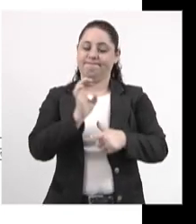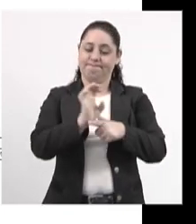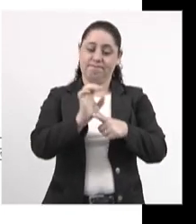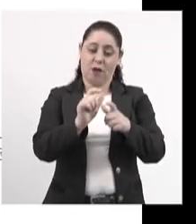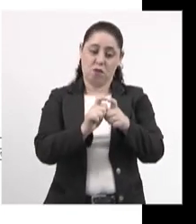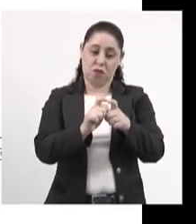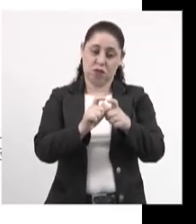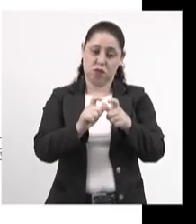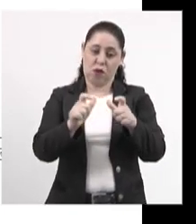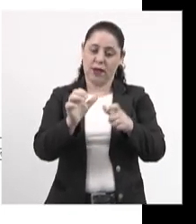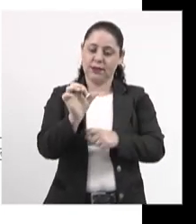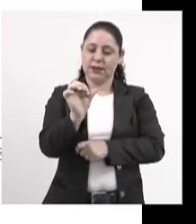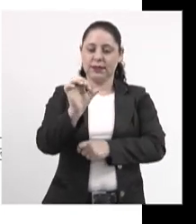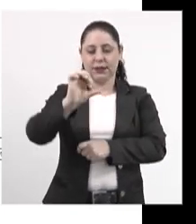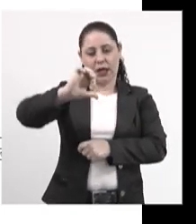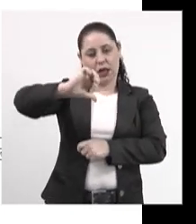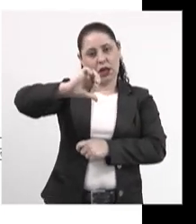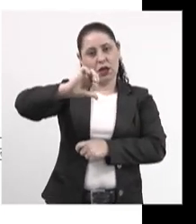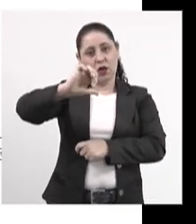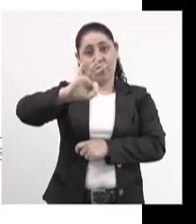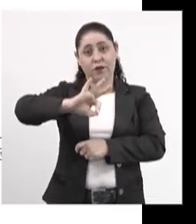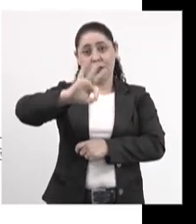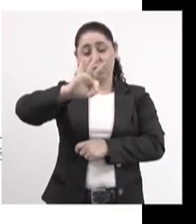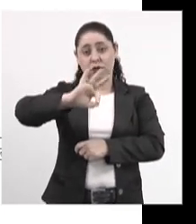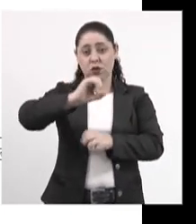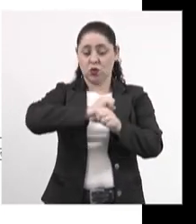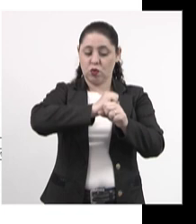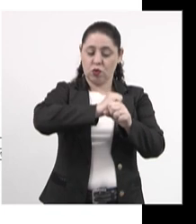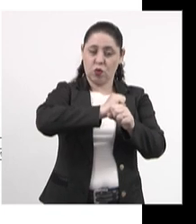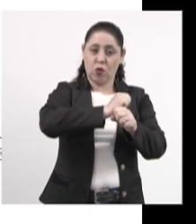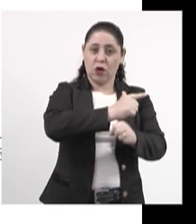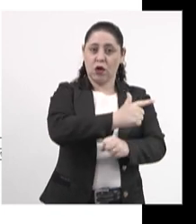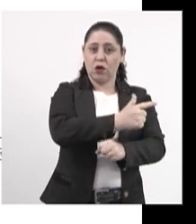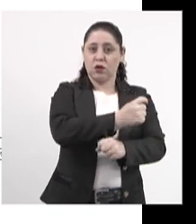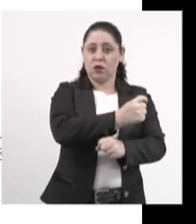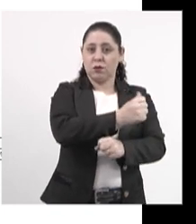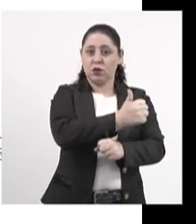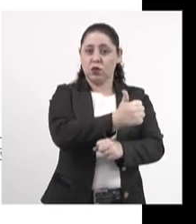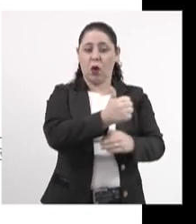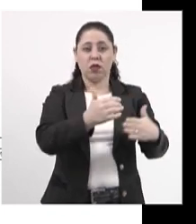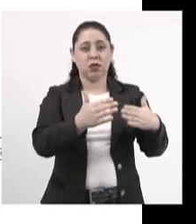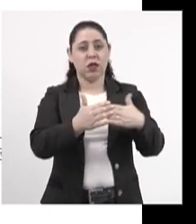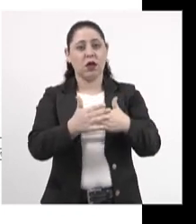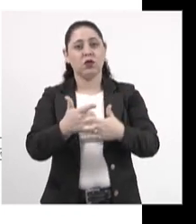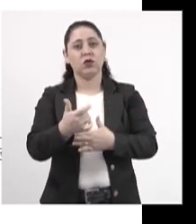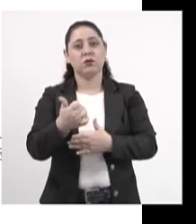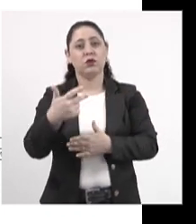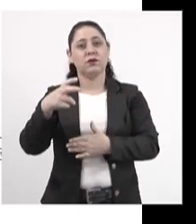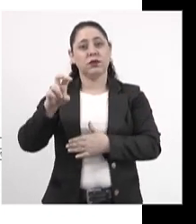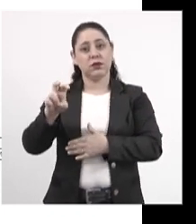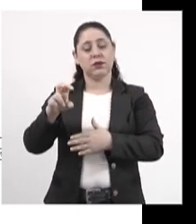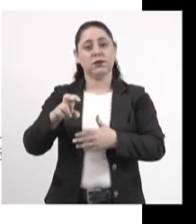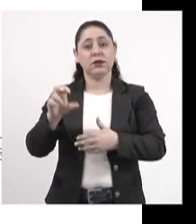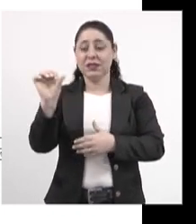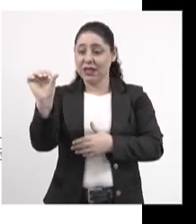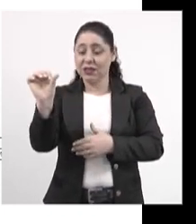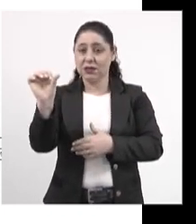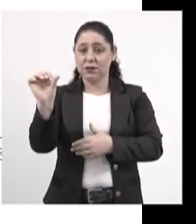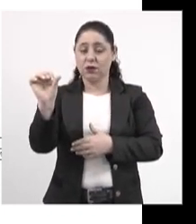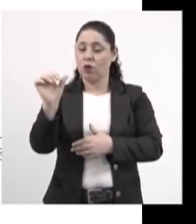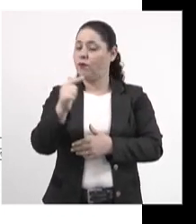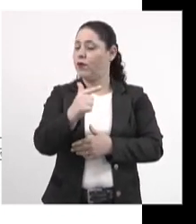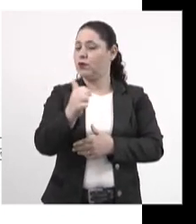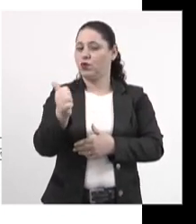69%, 70% dos anos de 2001 até 2026. 2021,